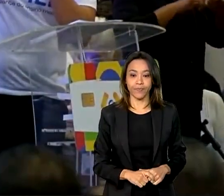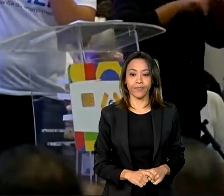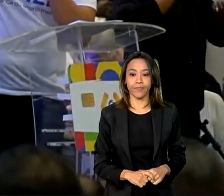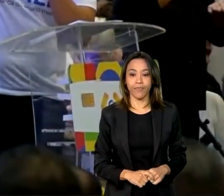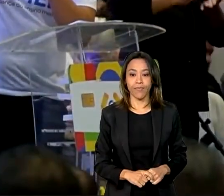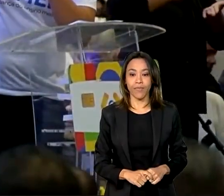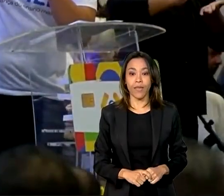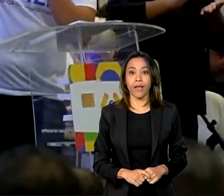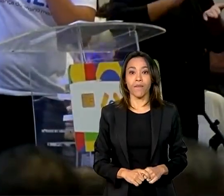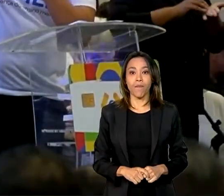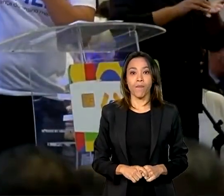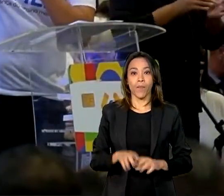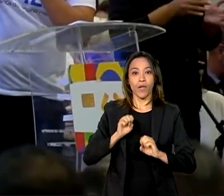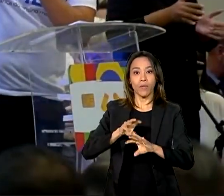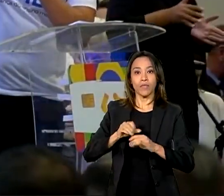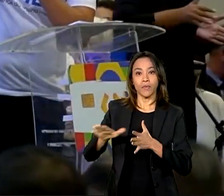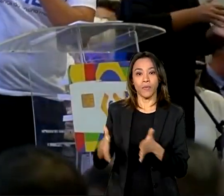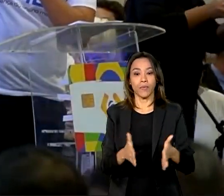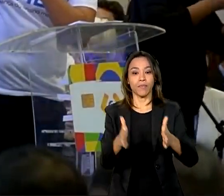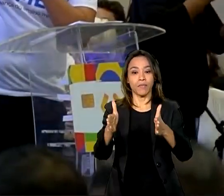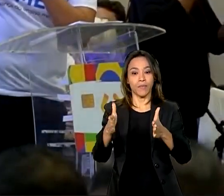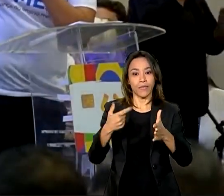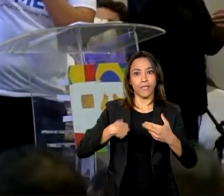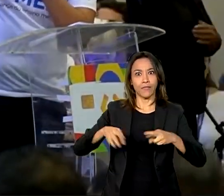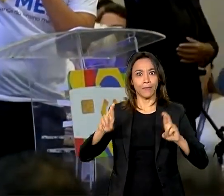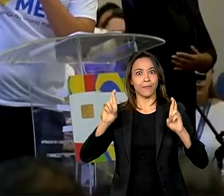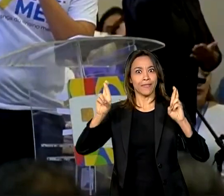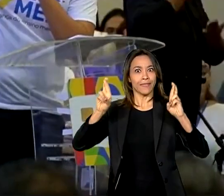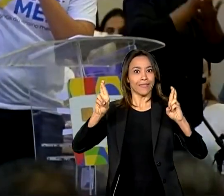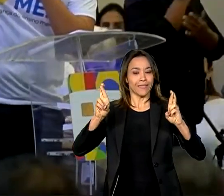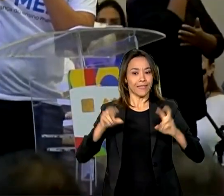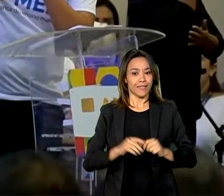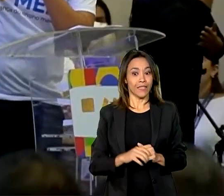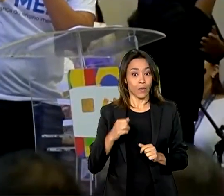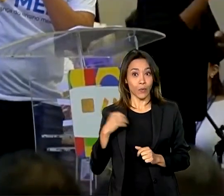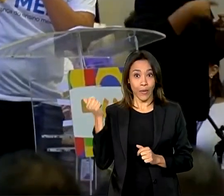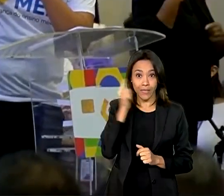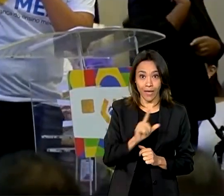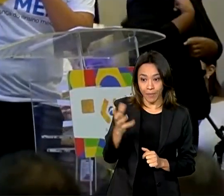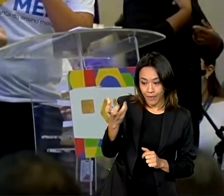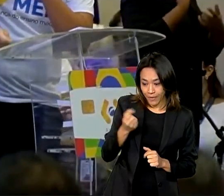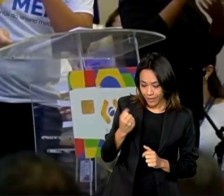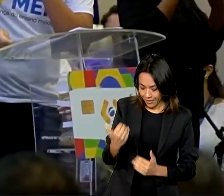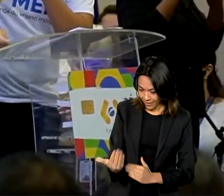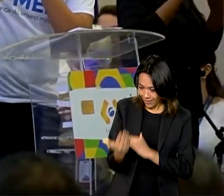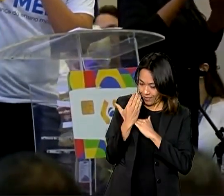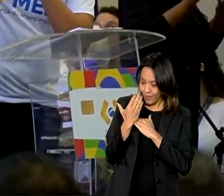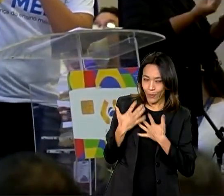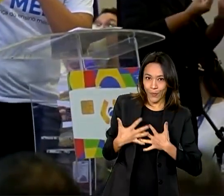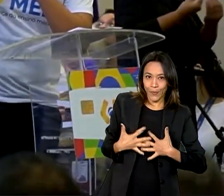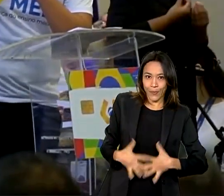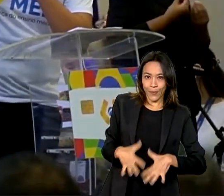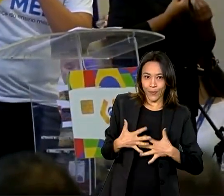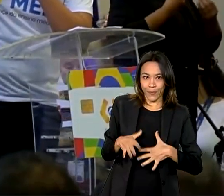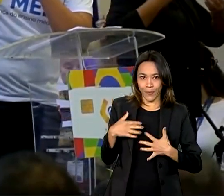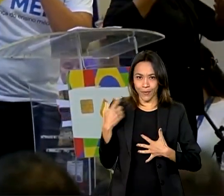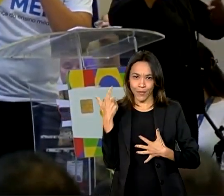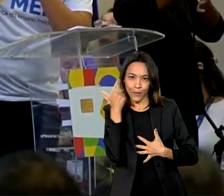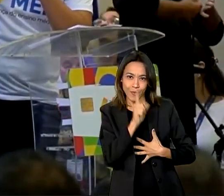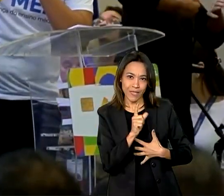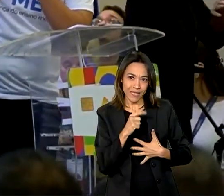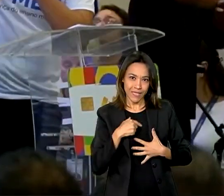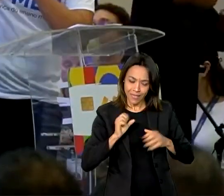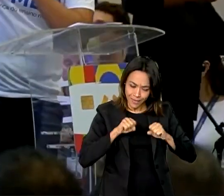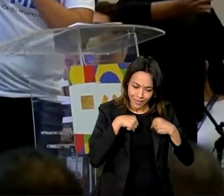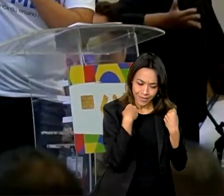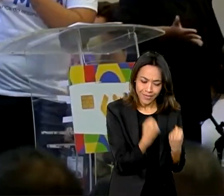que a gente trilha com a expectativa lá em cima, sabe? E quando a gente recebe esse incentivo, a gente corre atrás mais